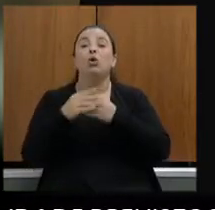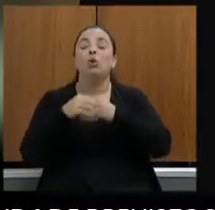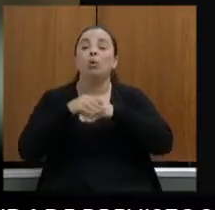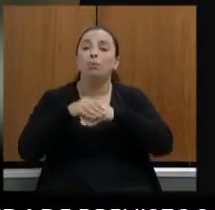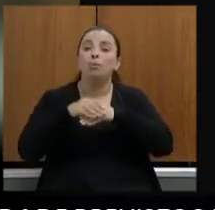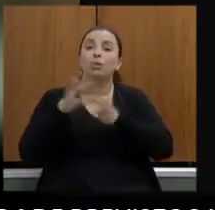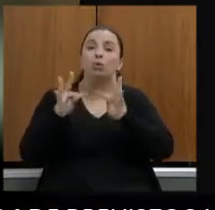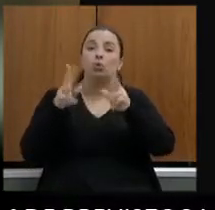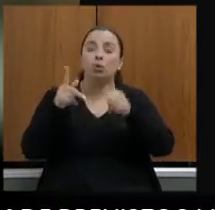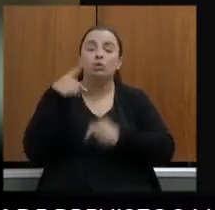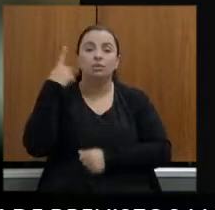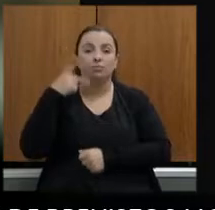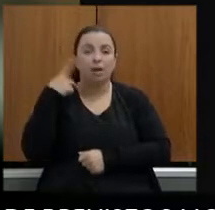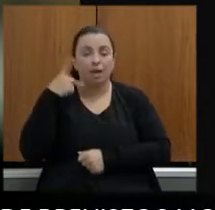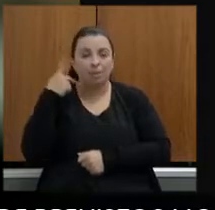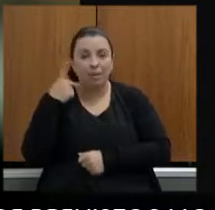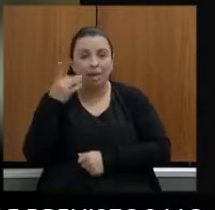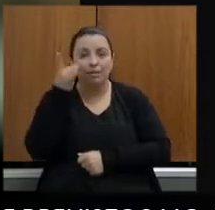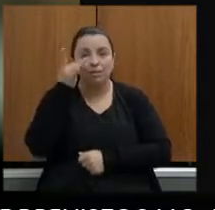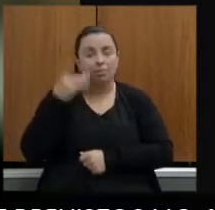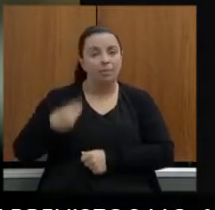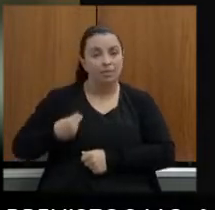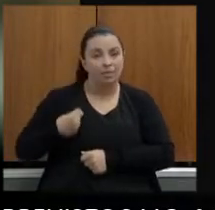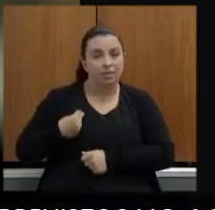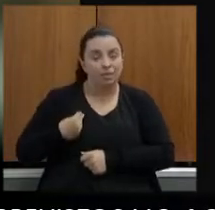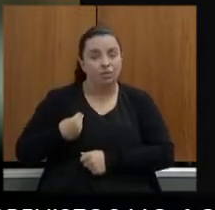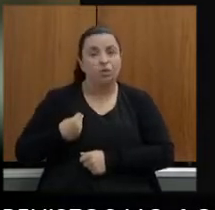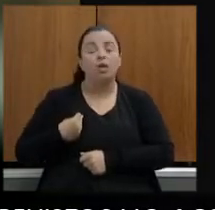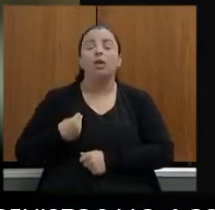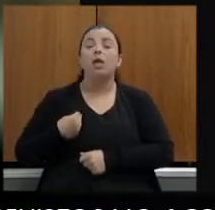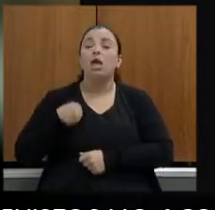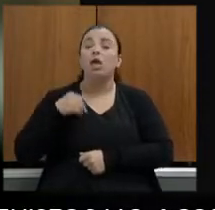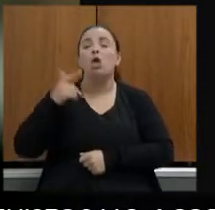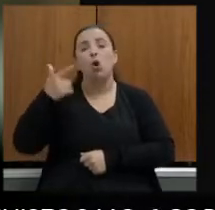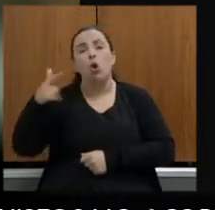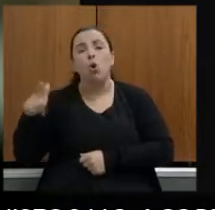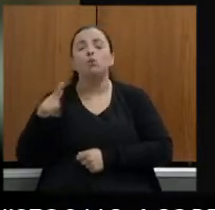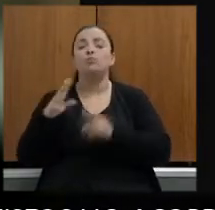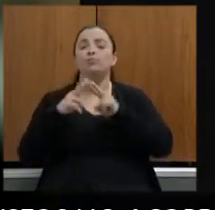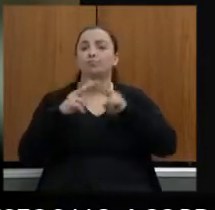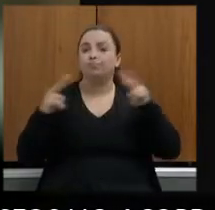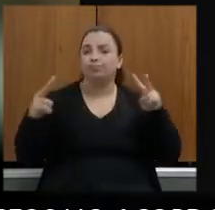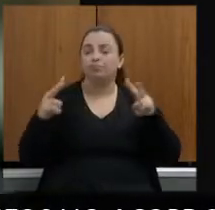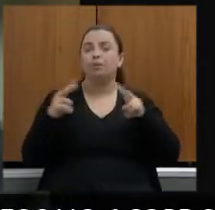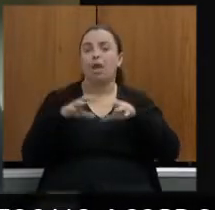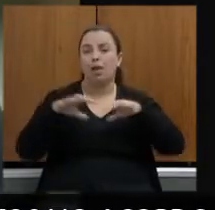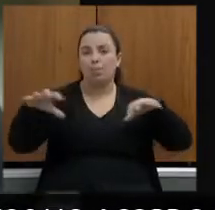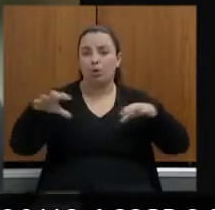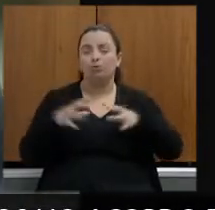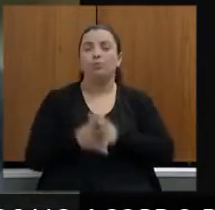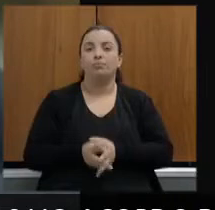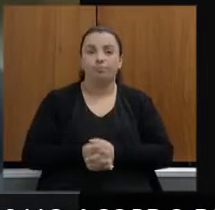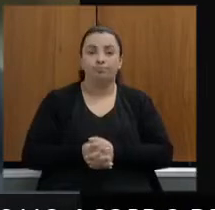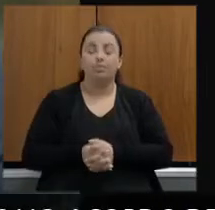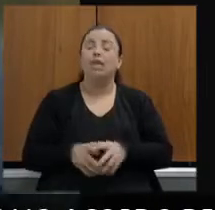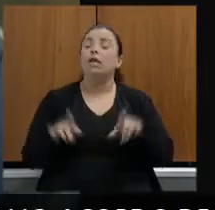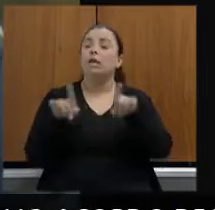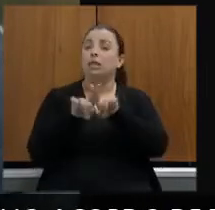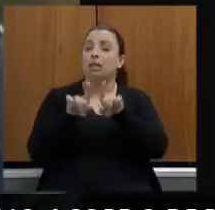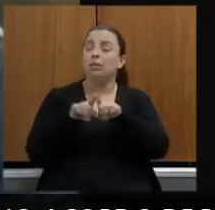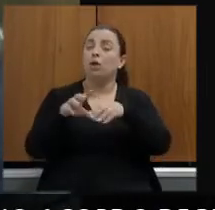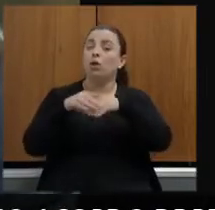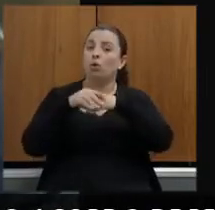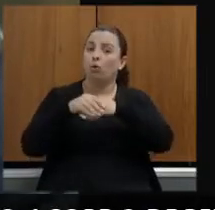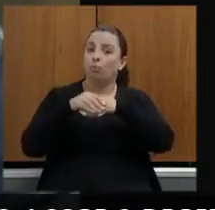quer remotamente quero cumprimentar também senhor presidente o nobre